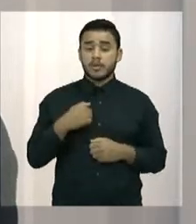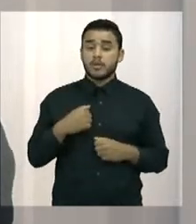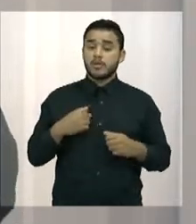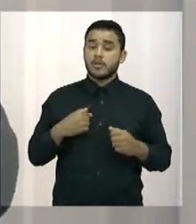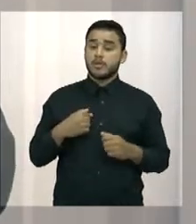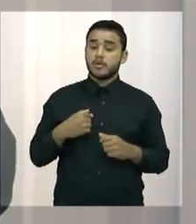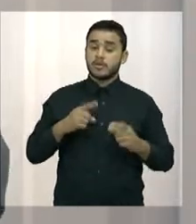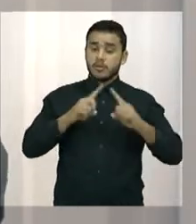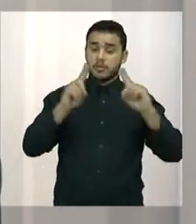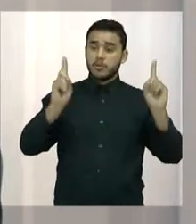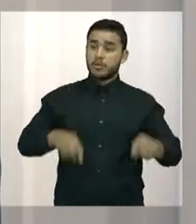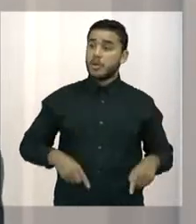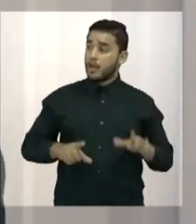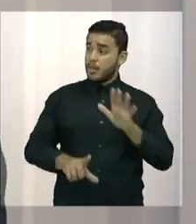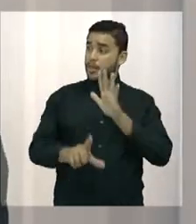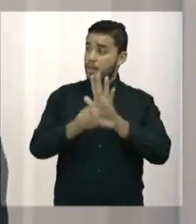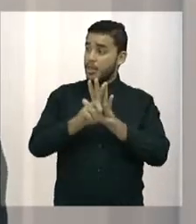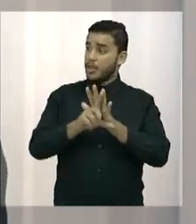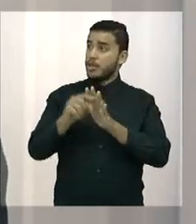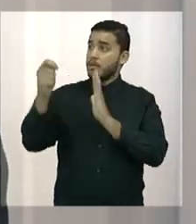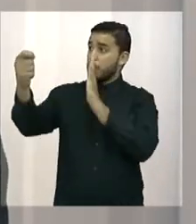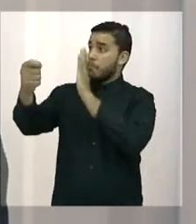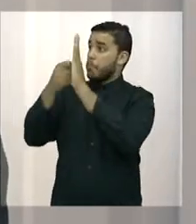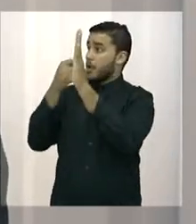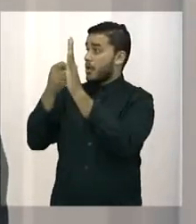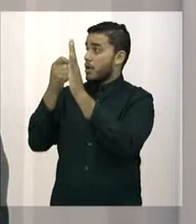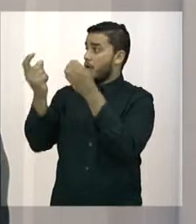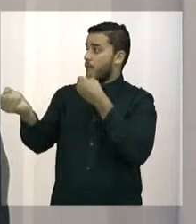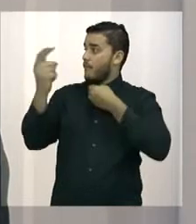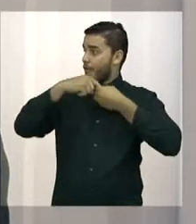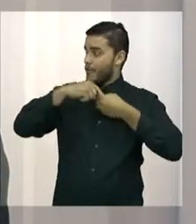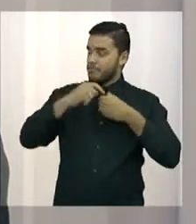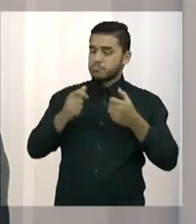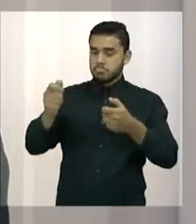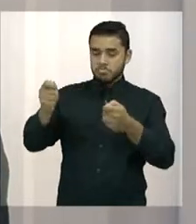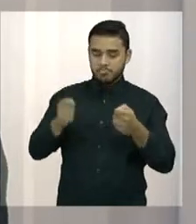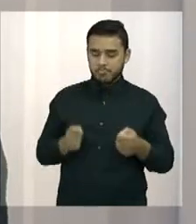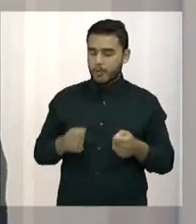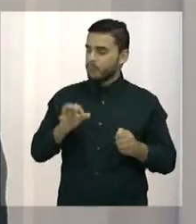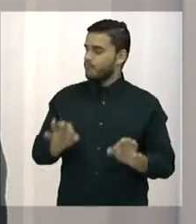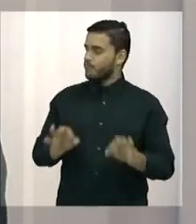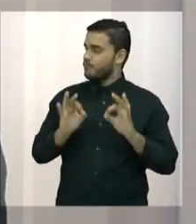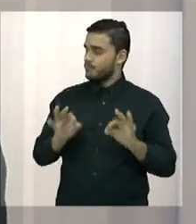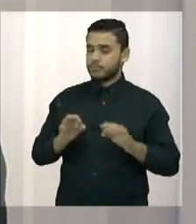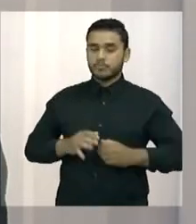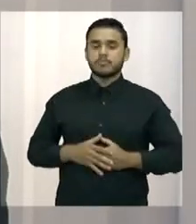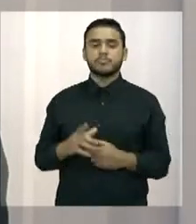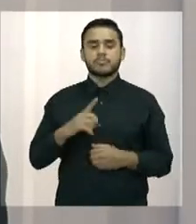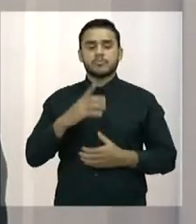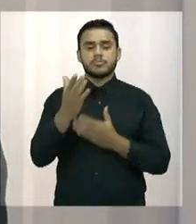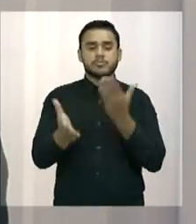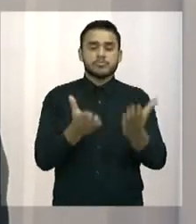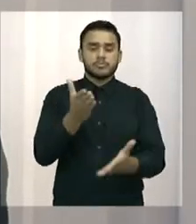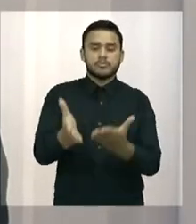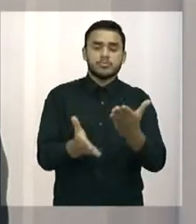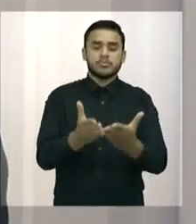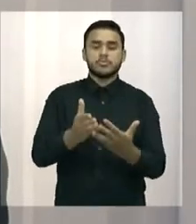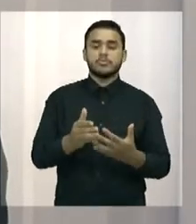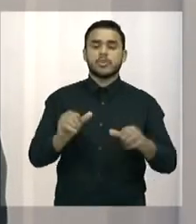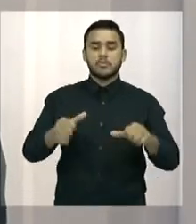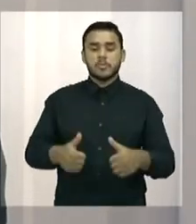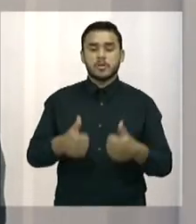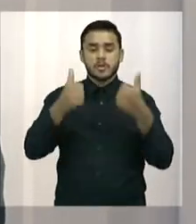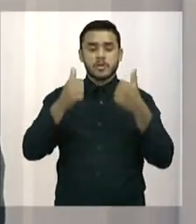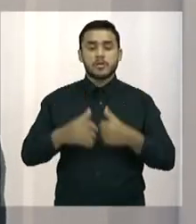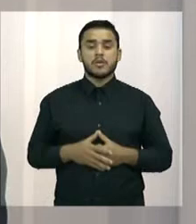logicamente, depois de voltar sancionado, né? Exatamente. Mas tem em todas as áreas. Tem na assistência, na melhoria, da